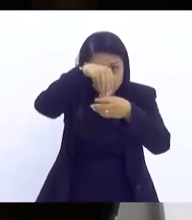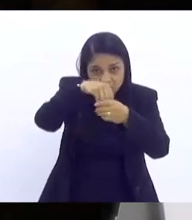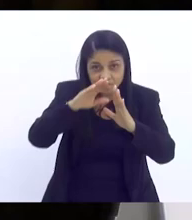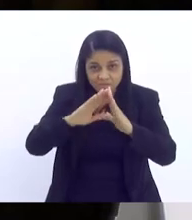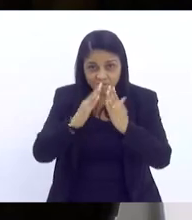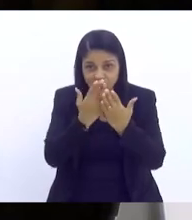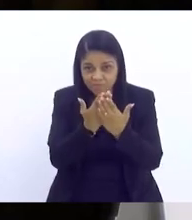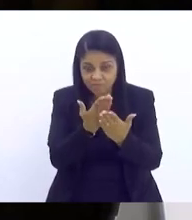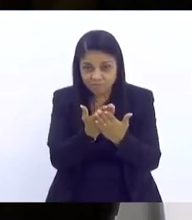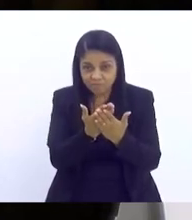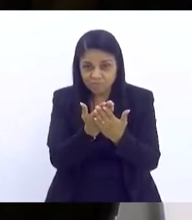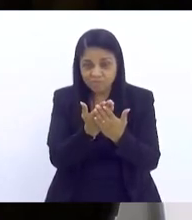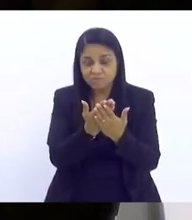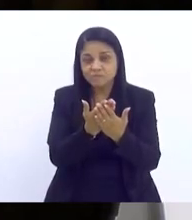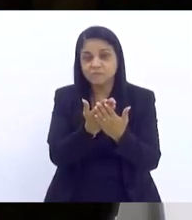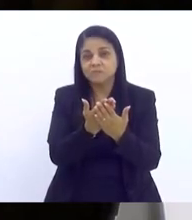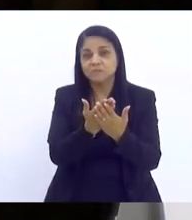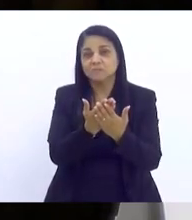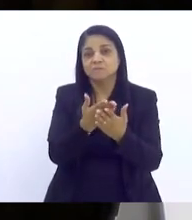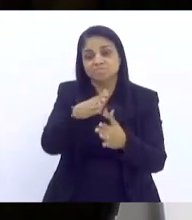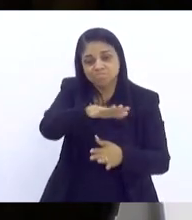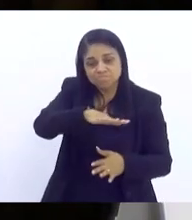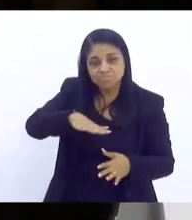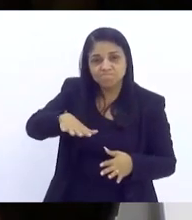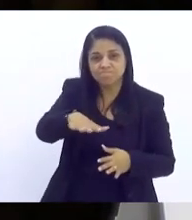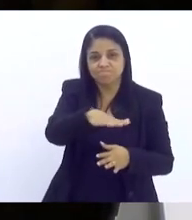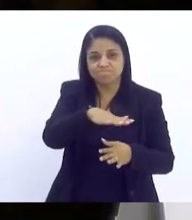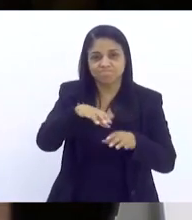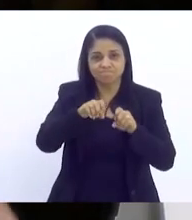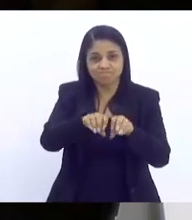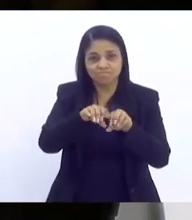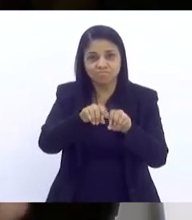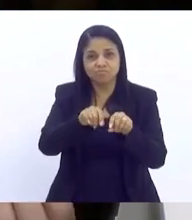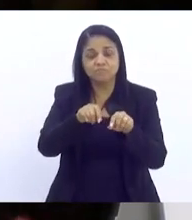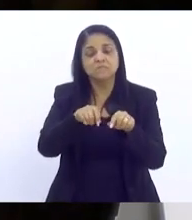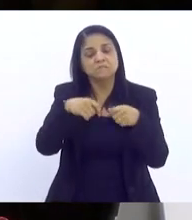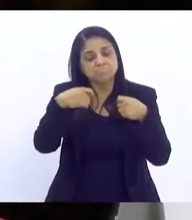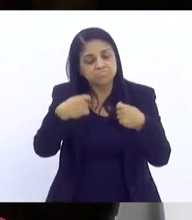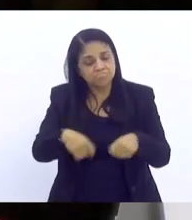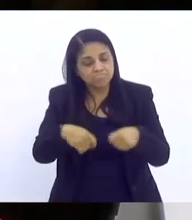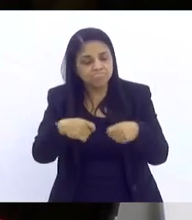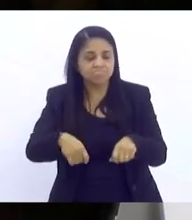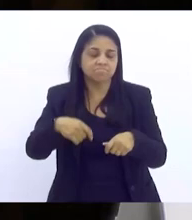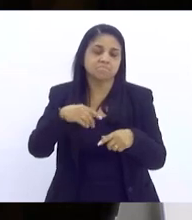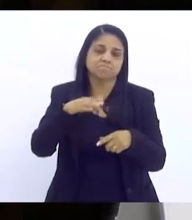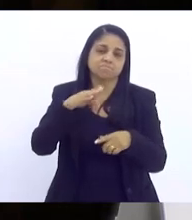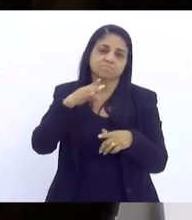estejam no campo da educação, de fato, lidando com as demandas que existem na educação.